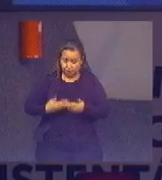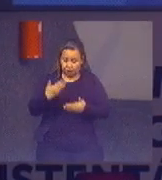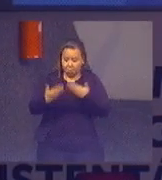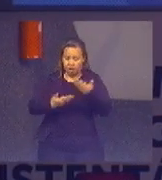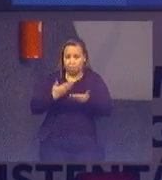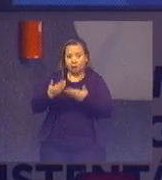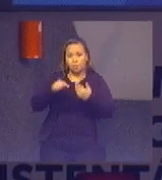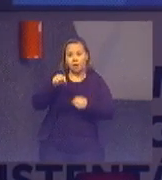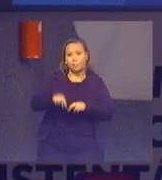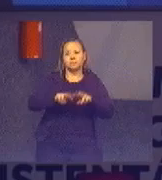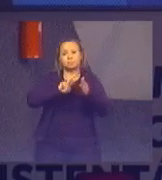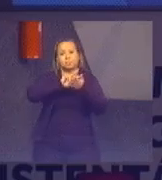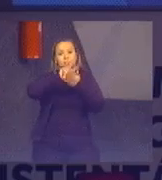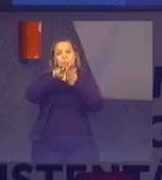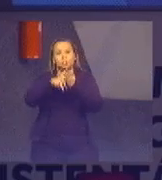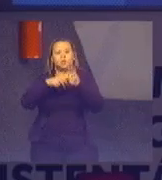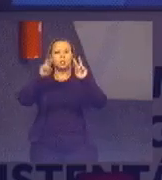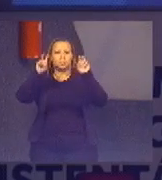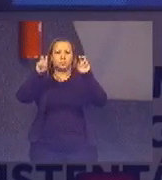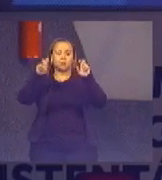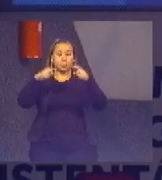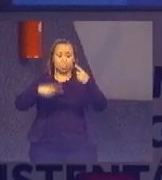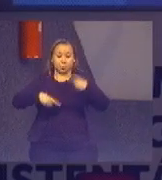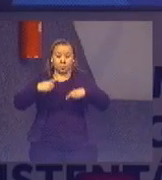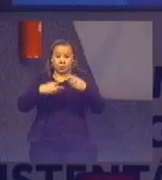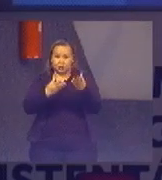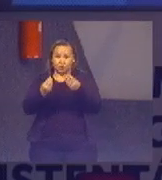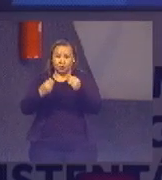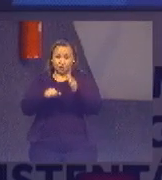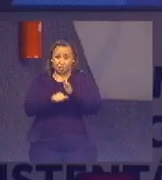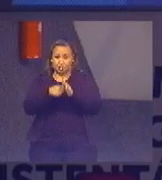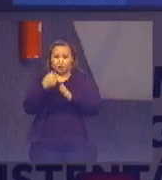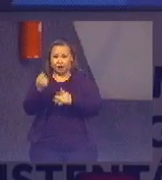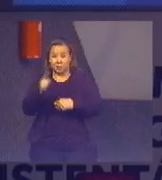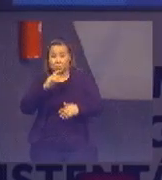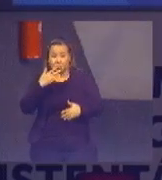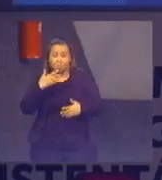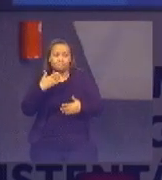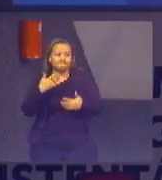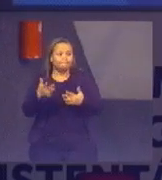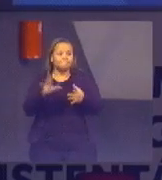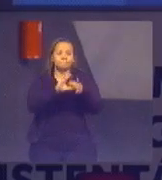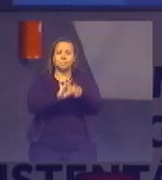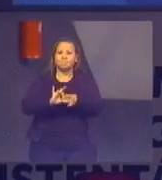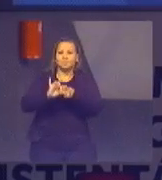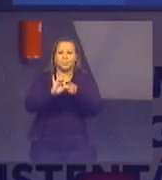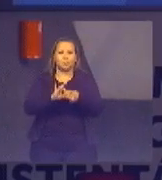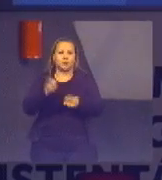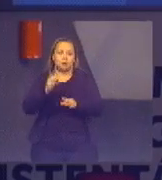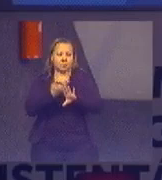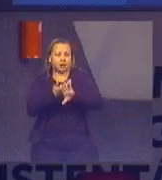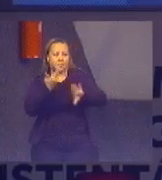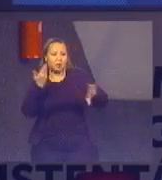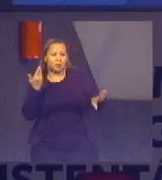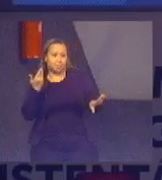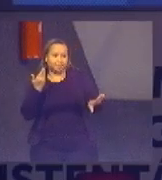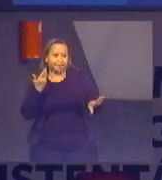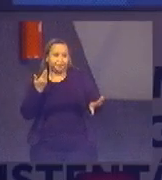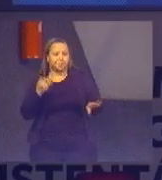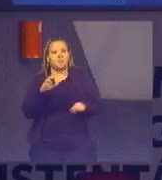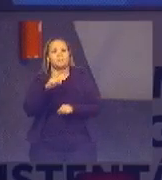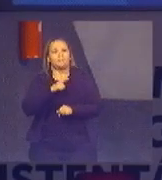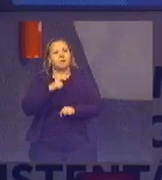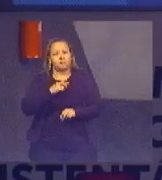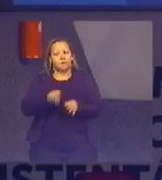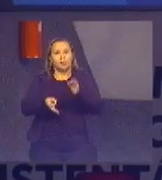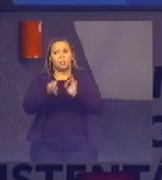diversos temas. Só que essas políticas, muitas vezes, não conversam entre elas. E ocorre justamente o que o